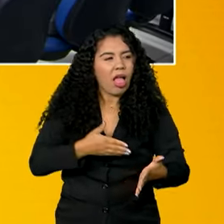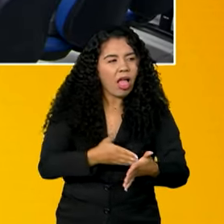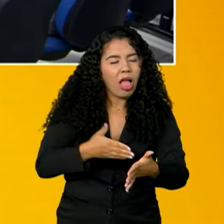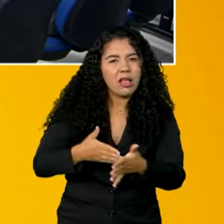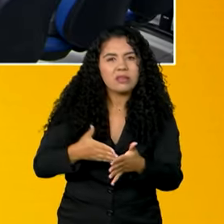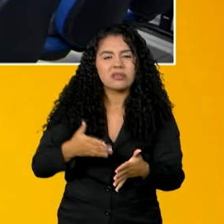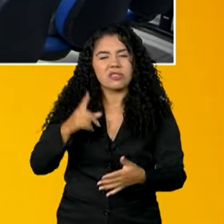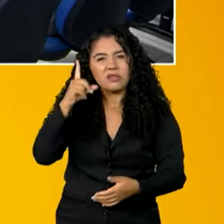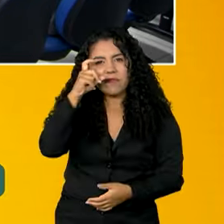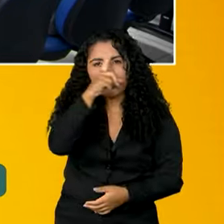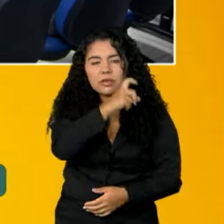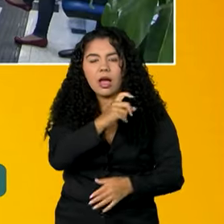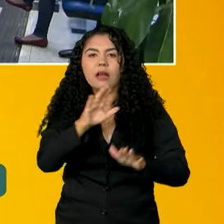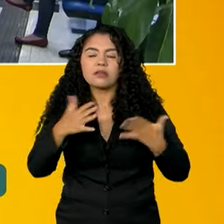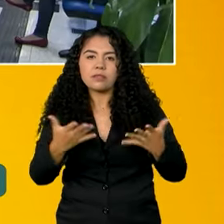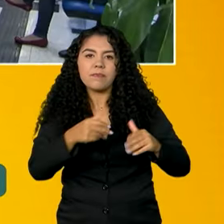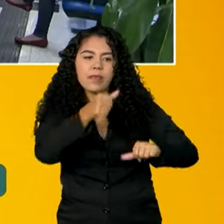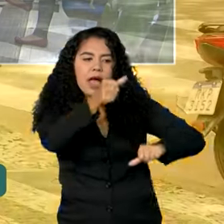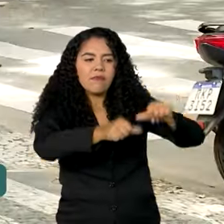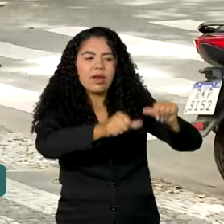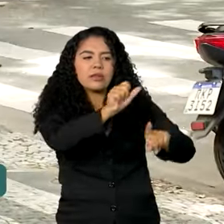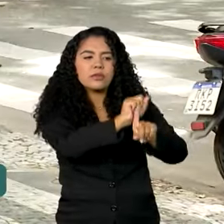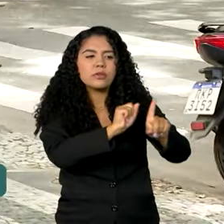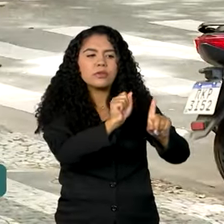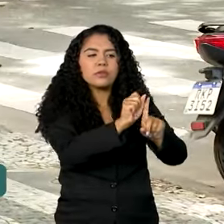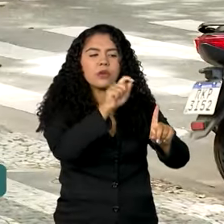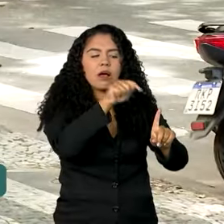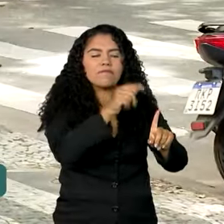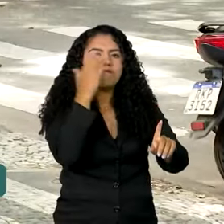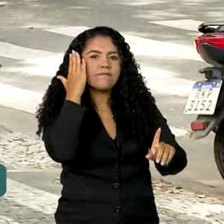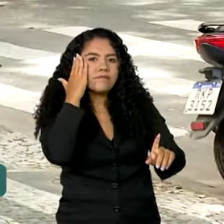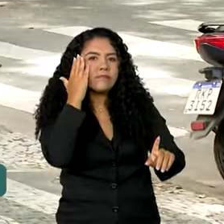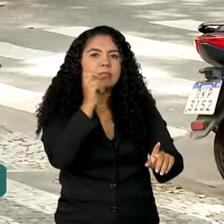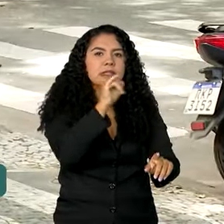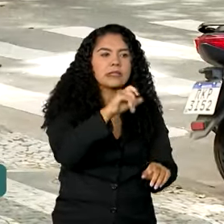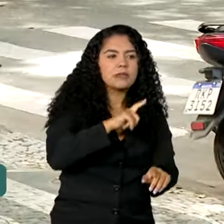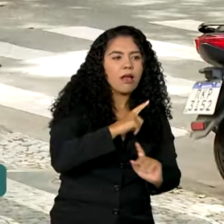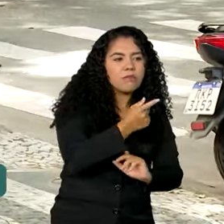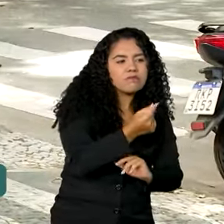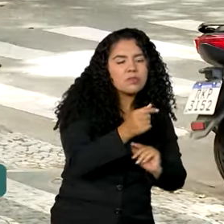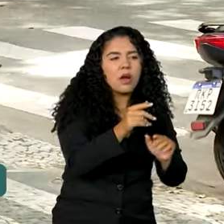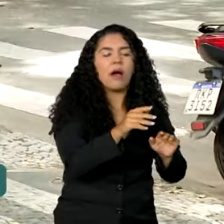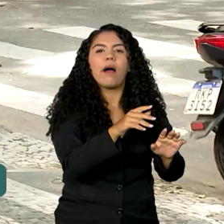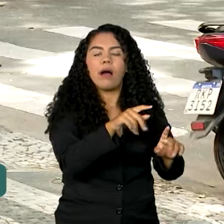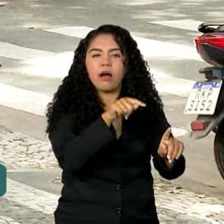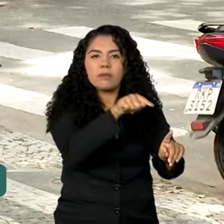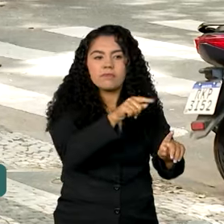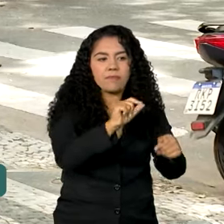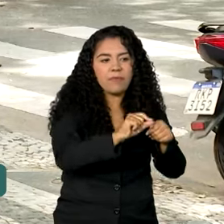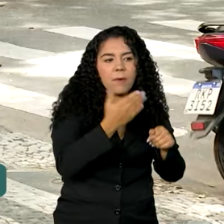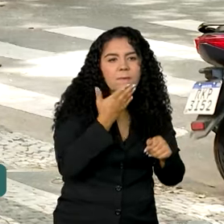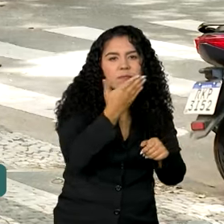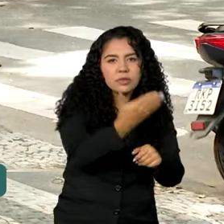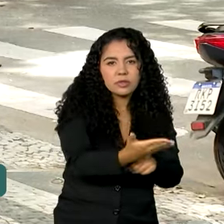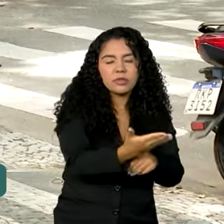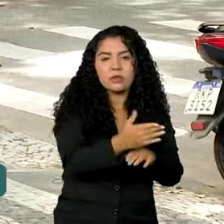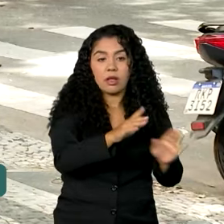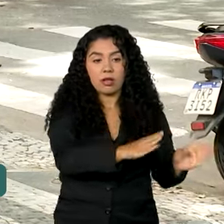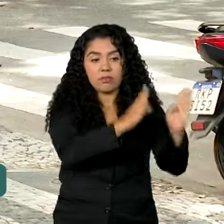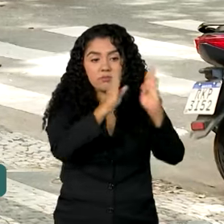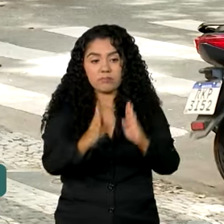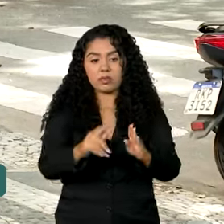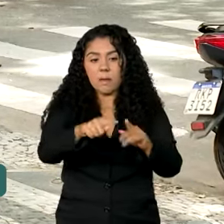A avaliação social verifica as condições socioeconômicas informadas pelo requerente e a avaliação médica vai